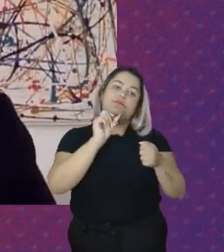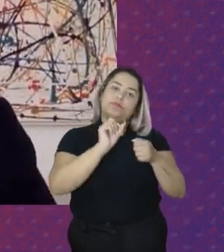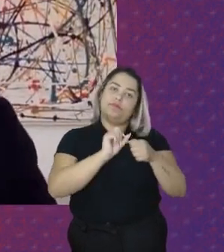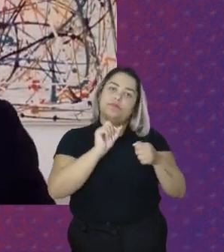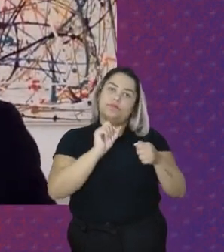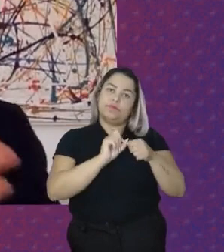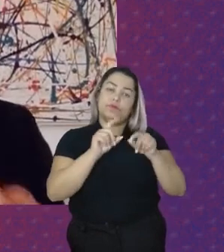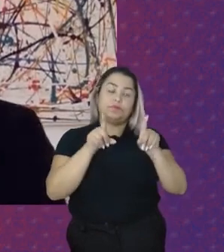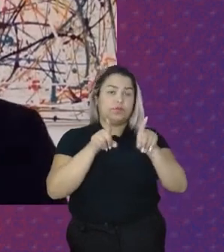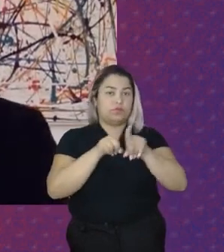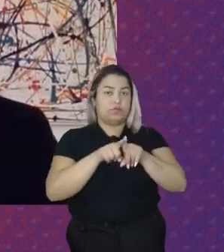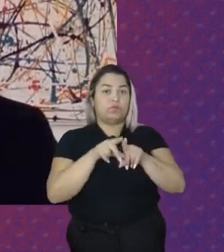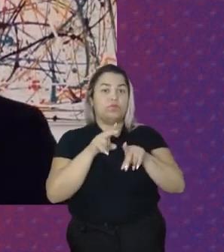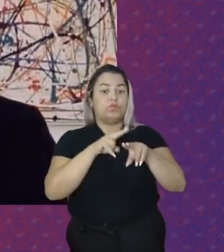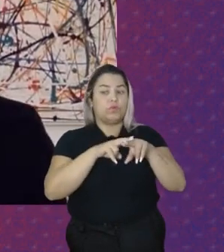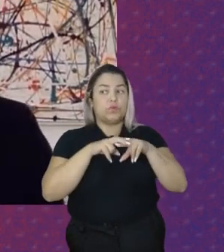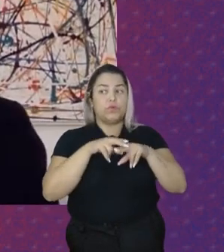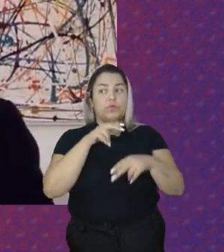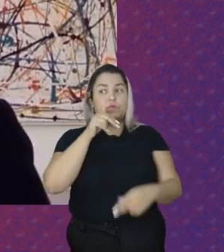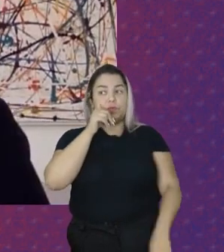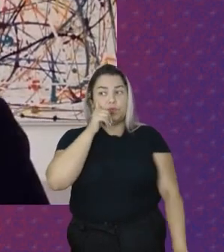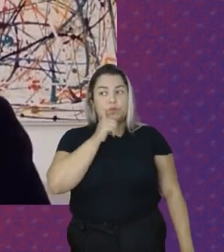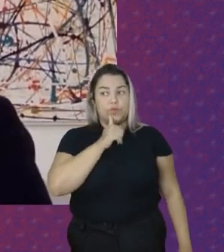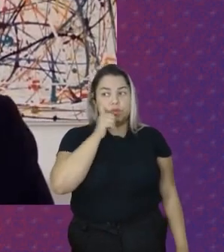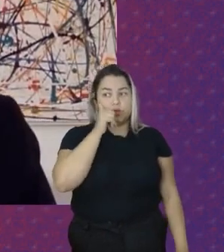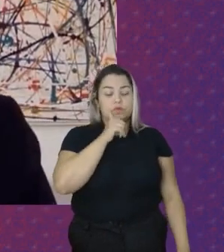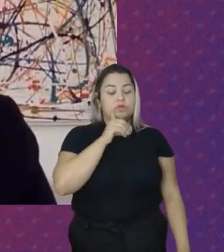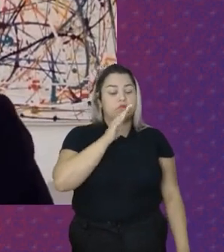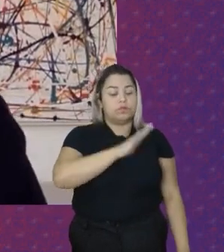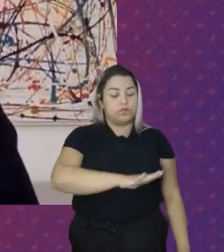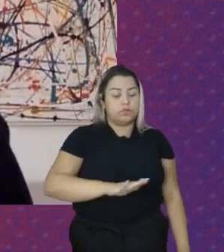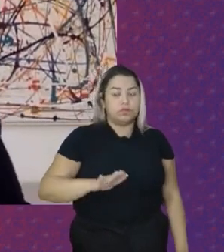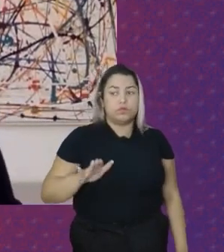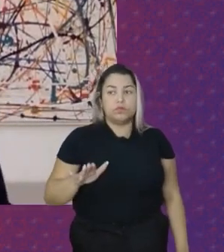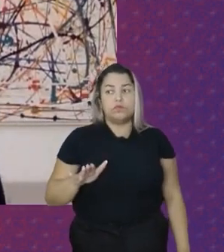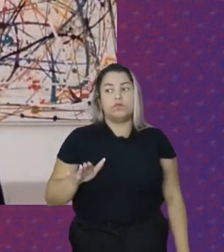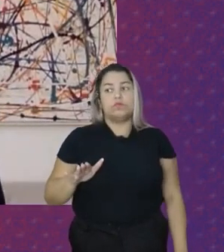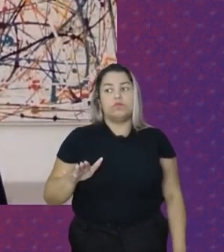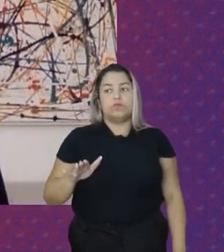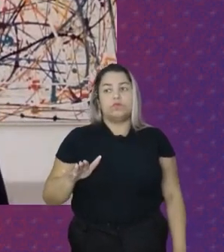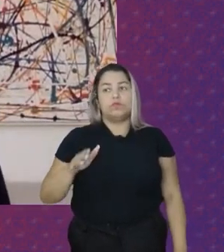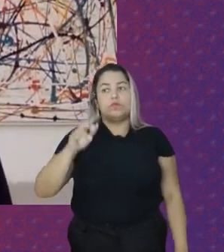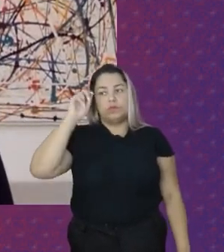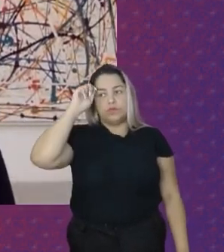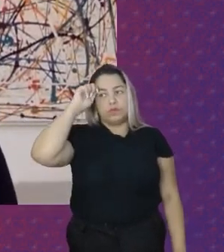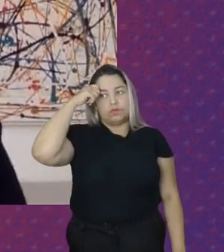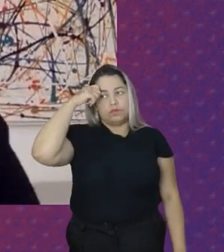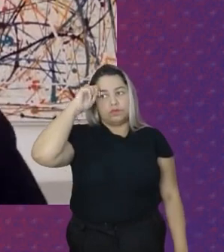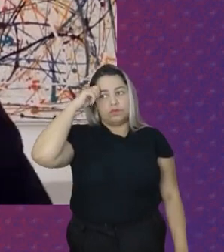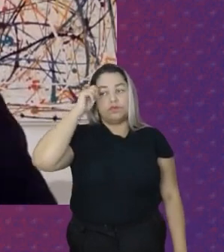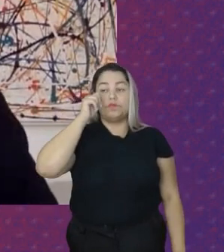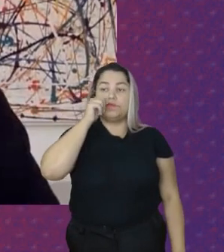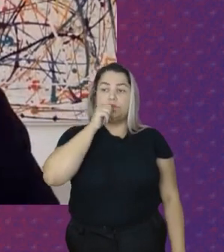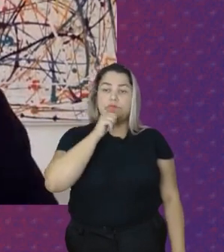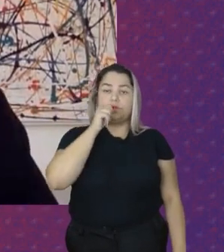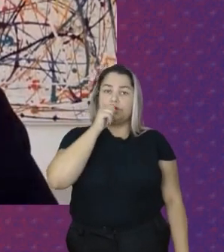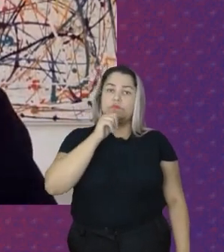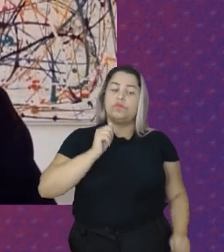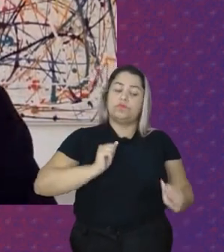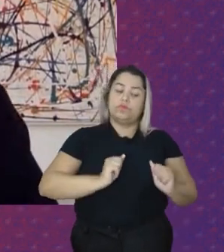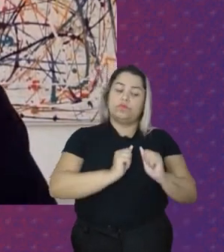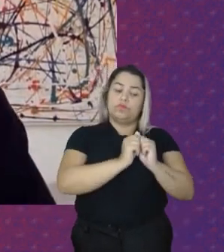Majoritariamente Por mulheres Por meninas E por mulheres Negras E nós estamos